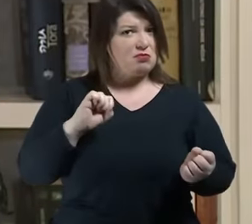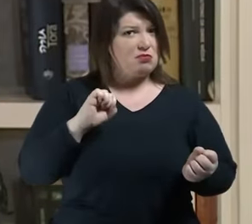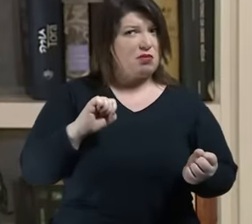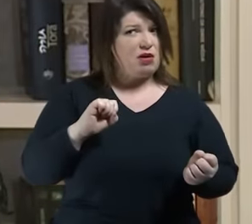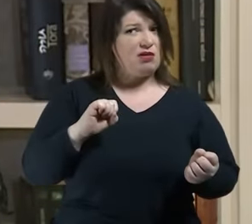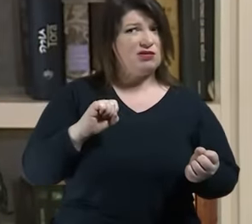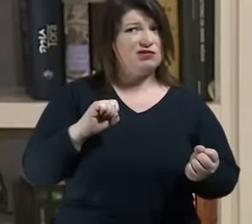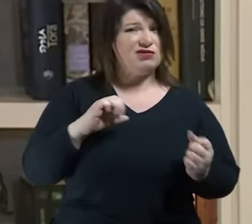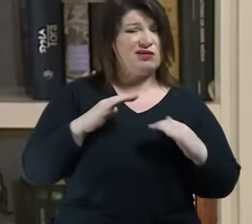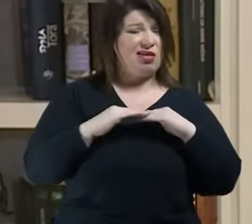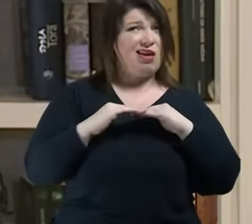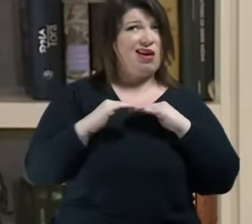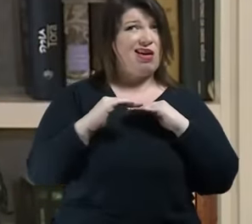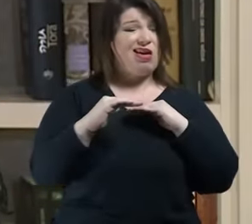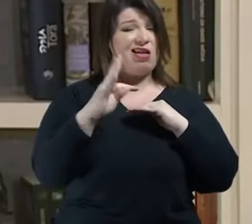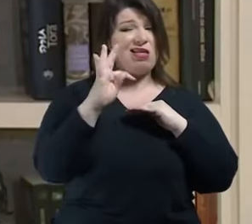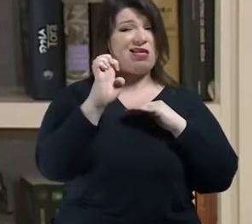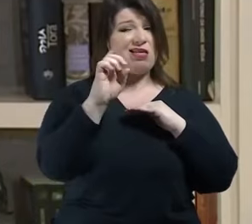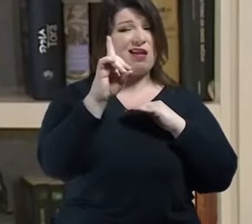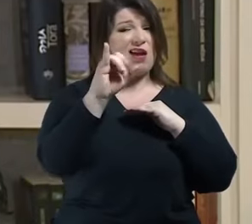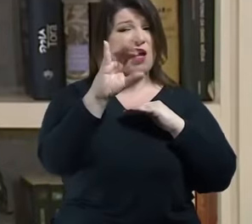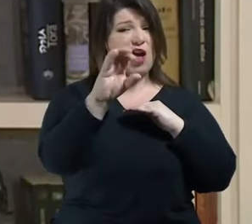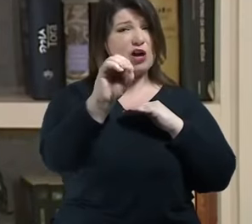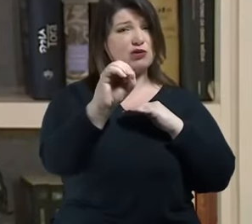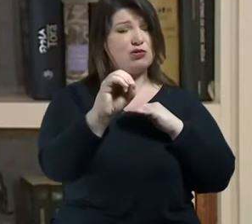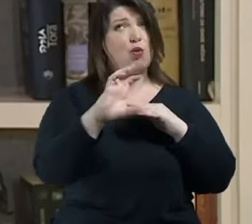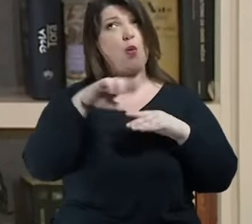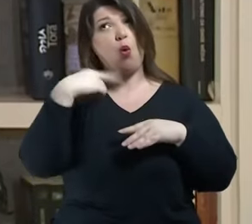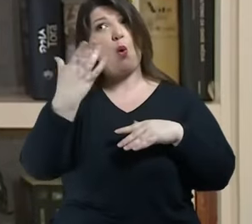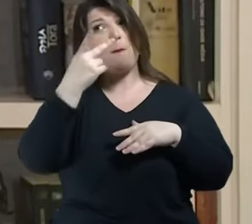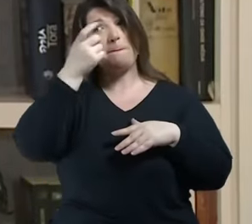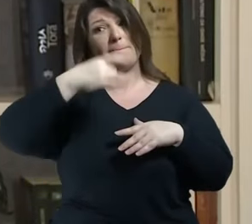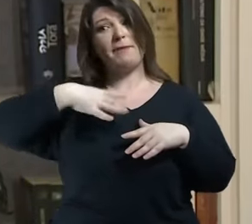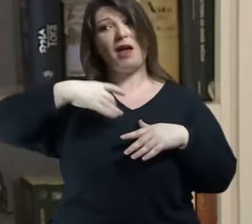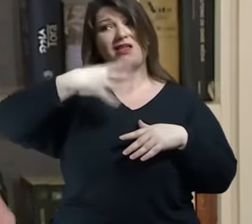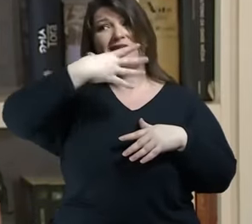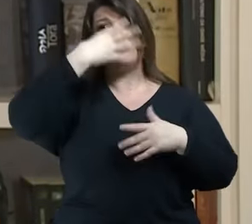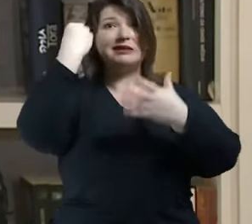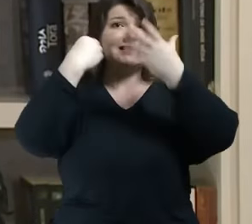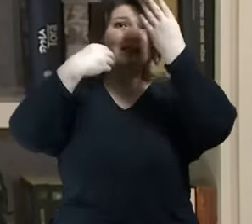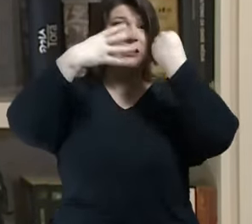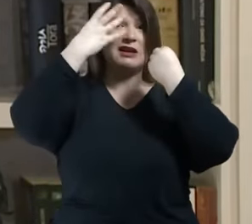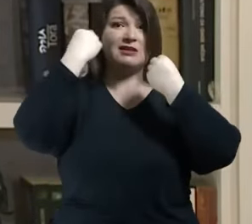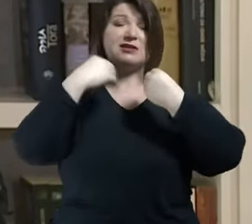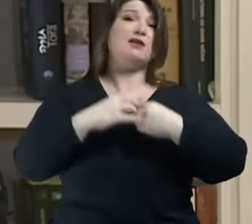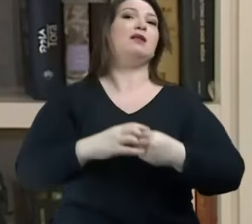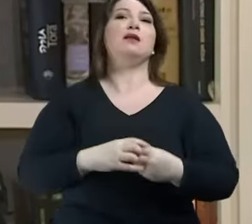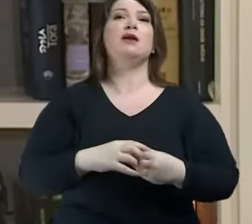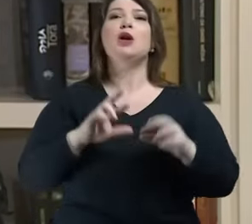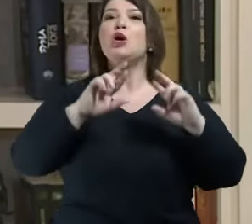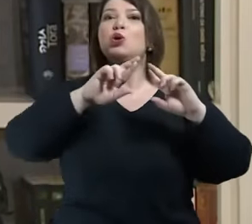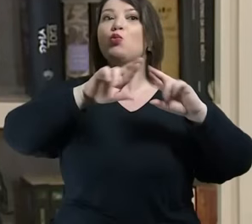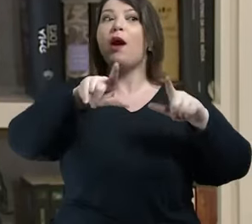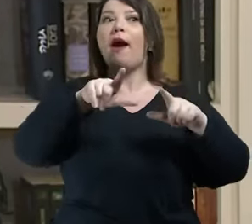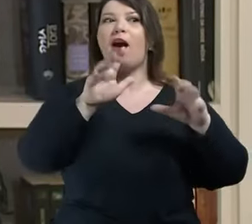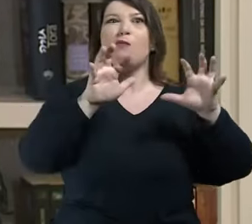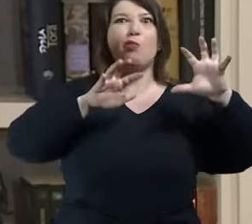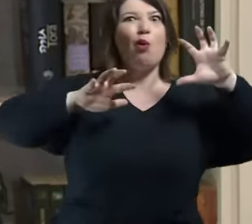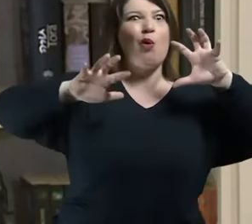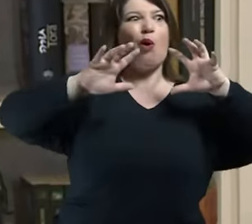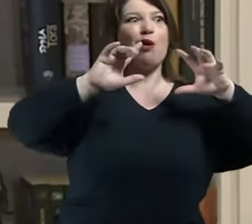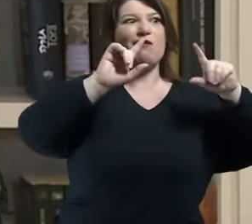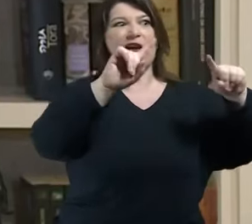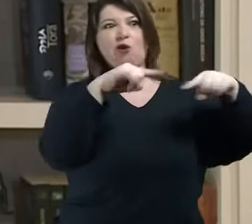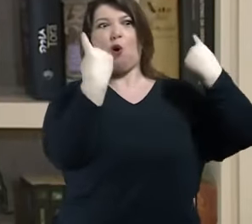monotonia o medo do esquecimento não é que o monstro vai nos destruir síndrome de Frankenstein